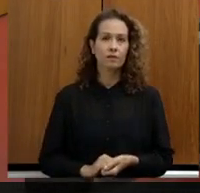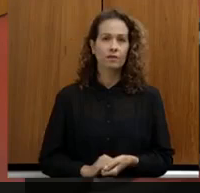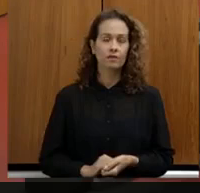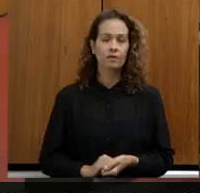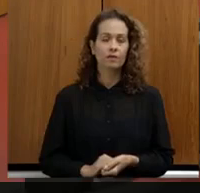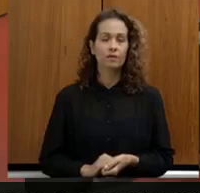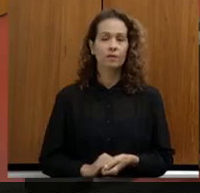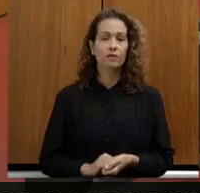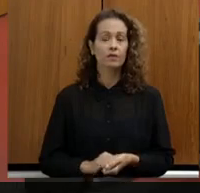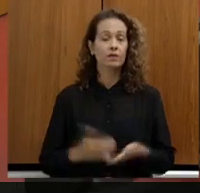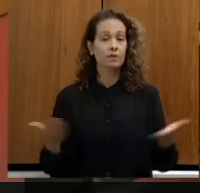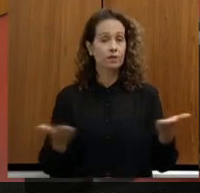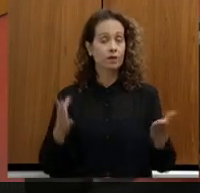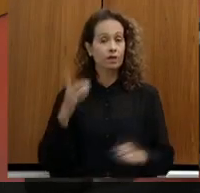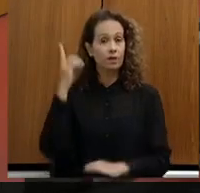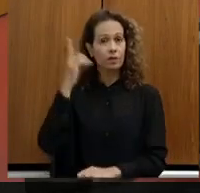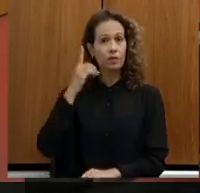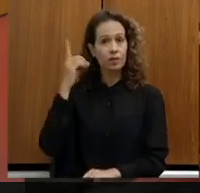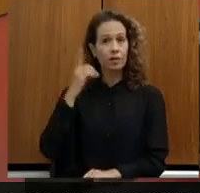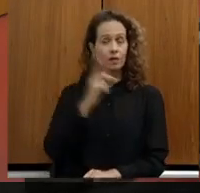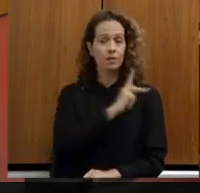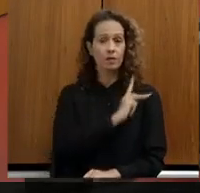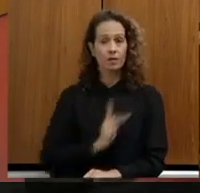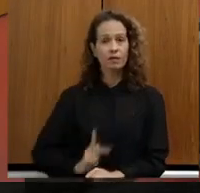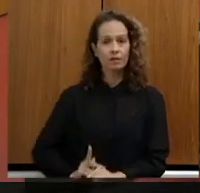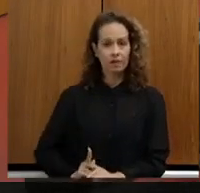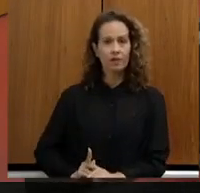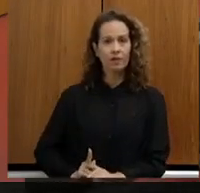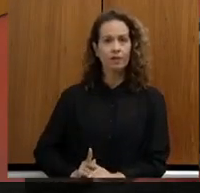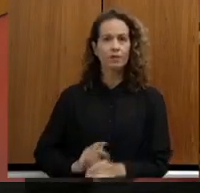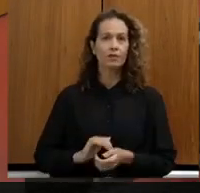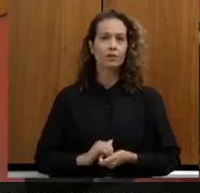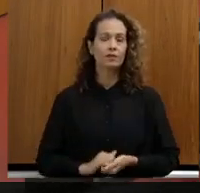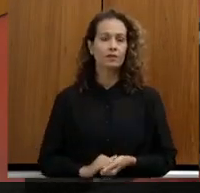Devolvo a palavra ao deputado presidente Noraldino Filho.